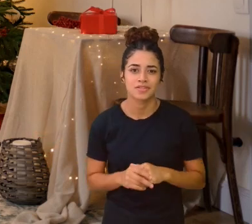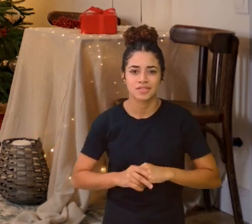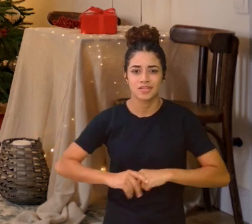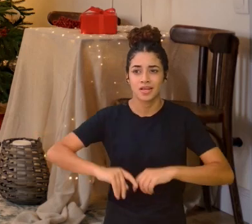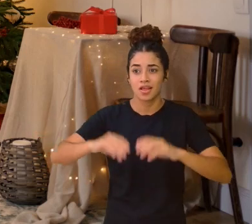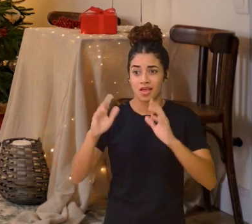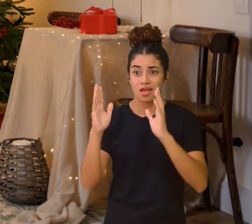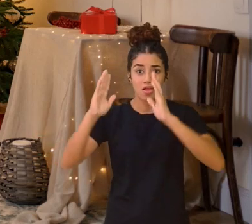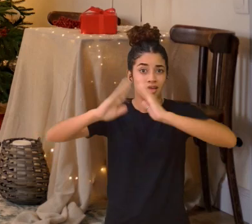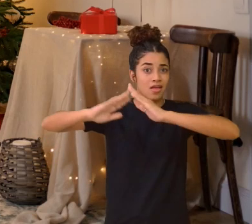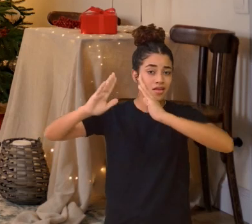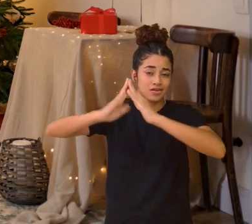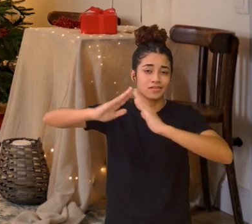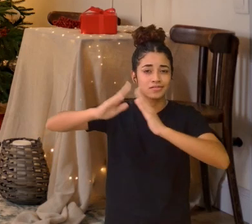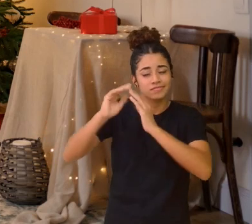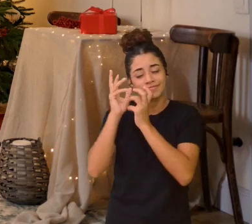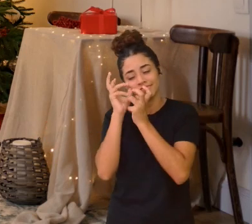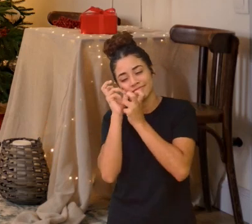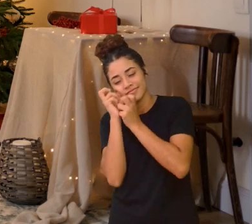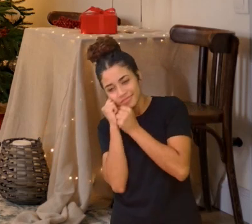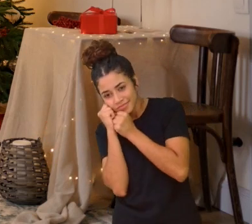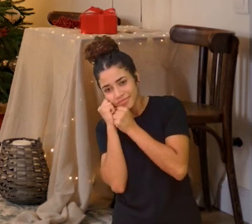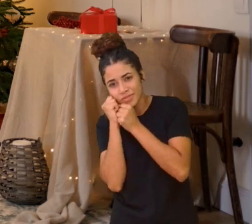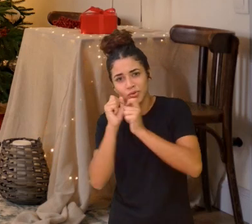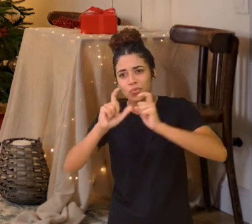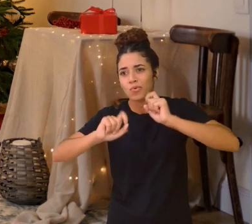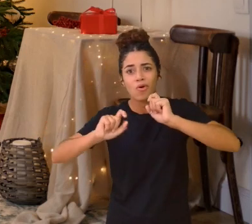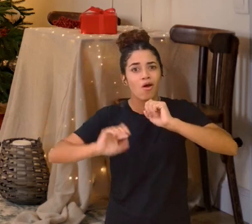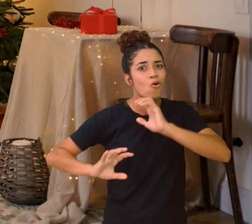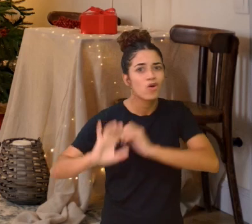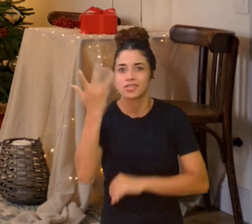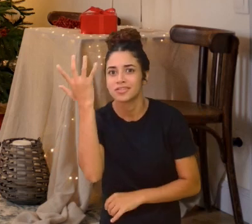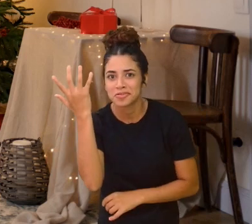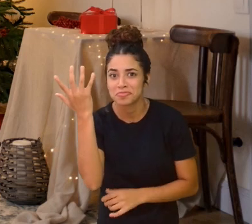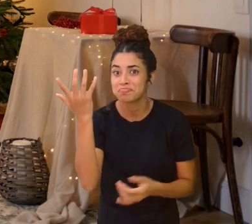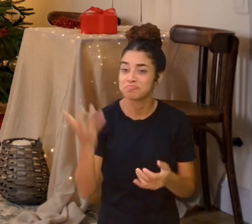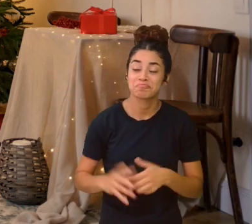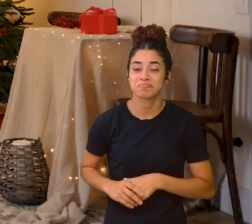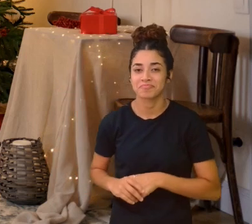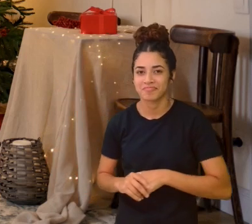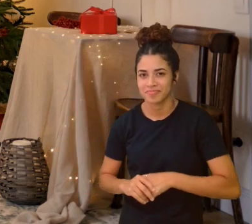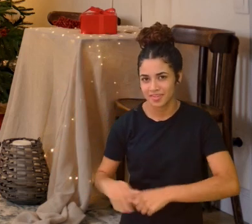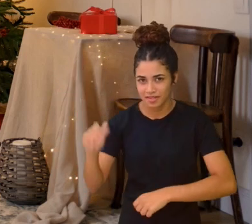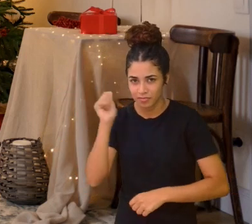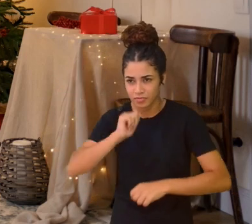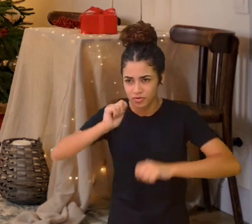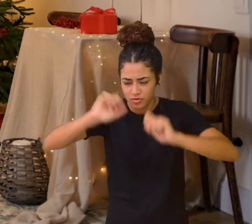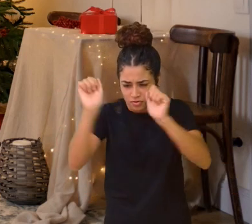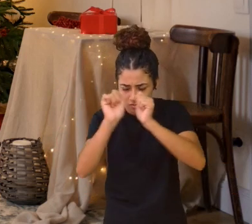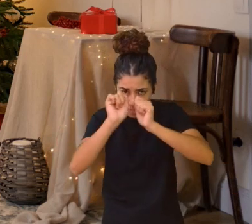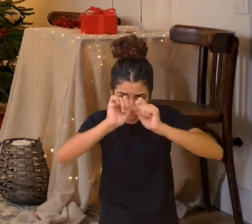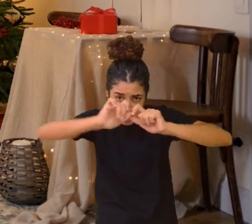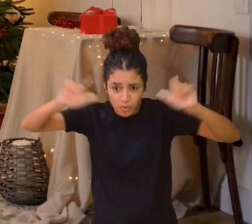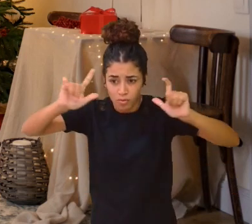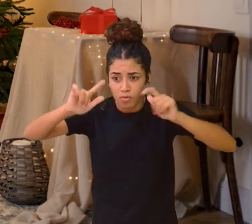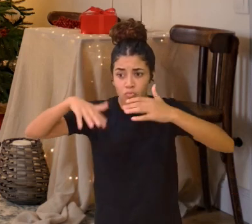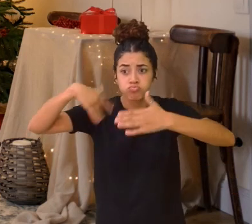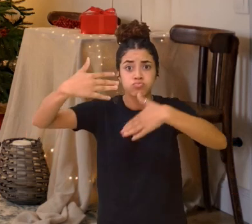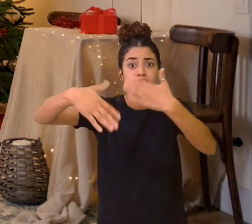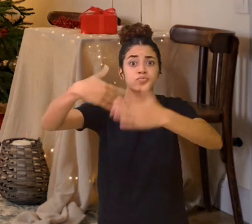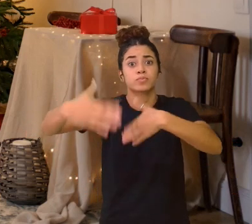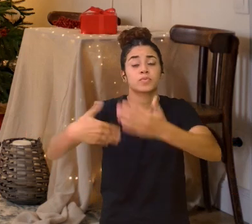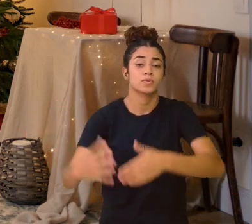dormia, veja o que ali sucedeu Clara despertou mais tarde